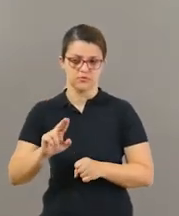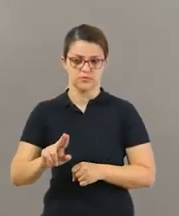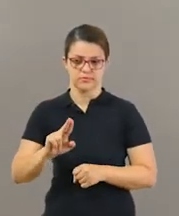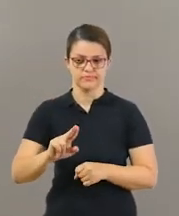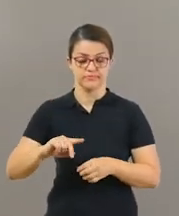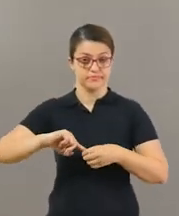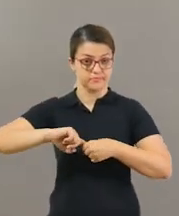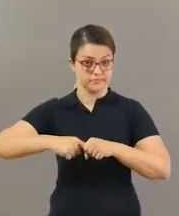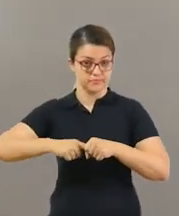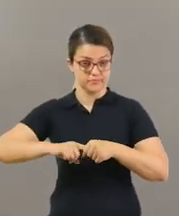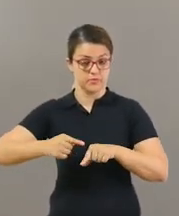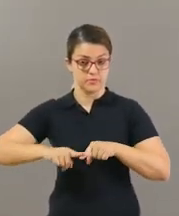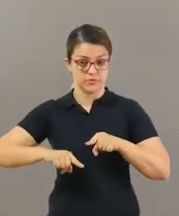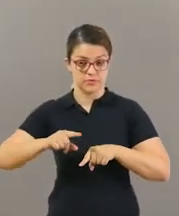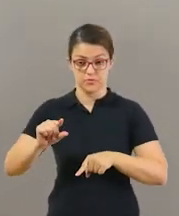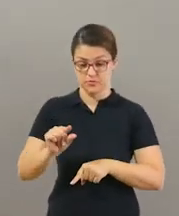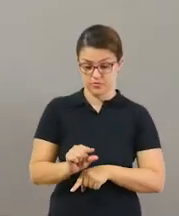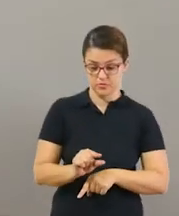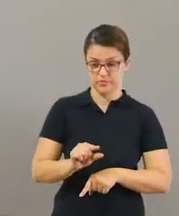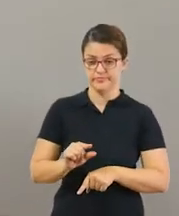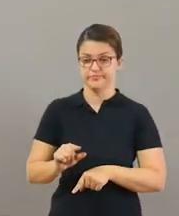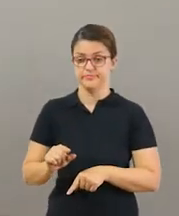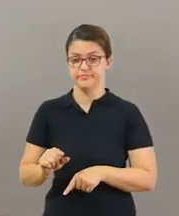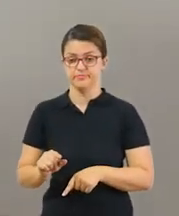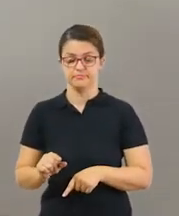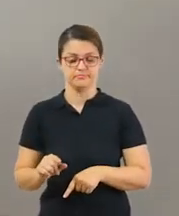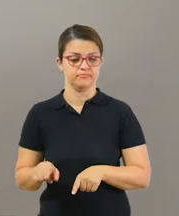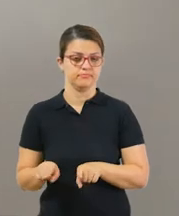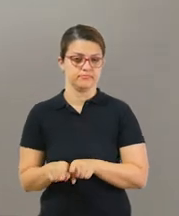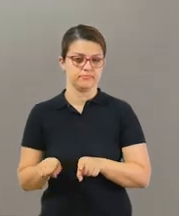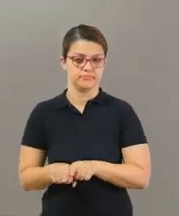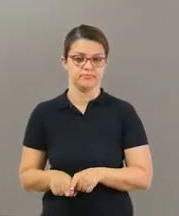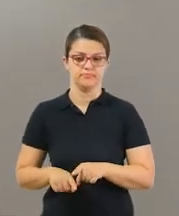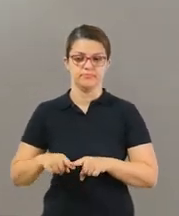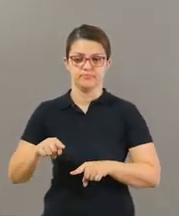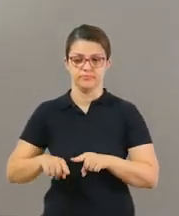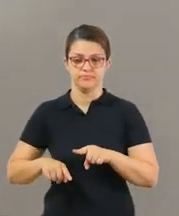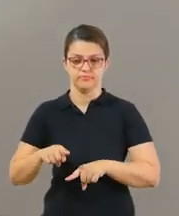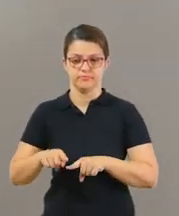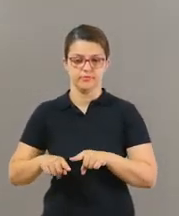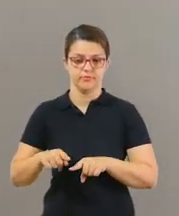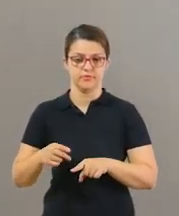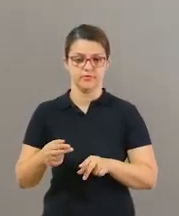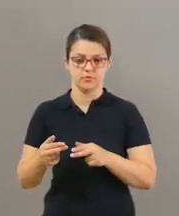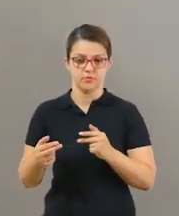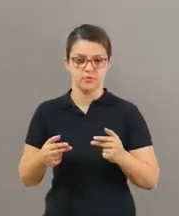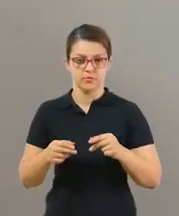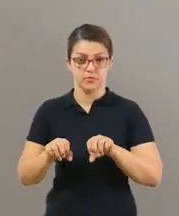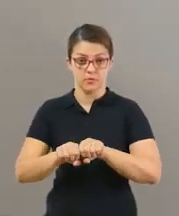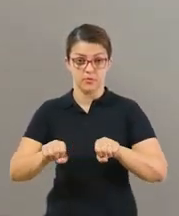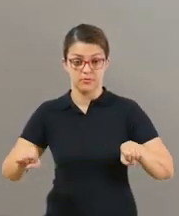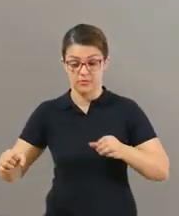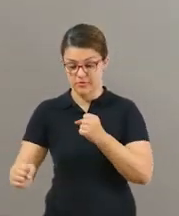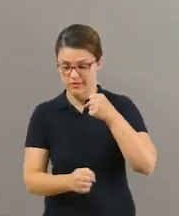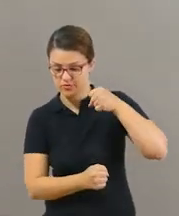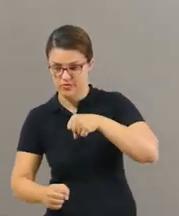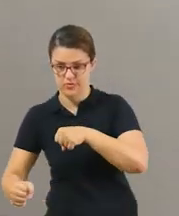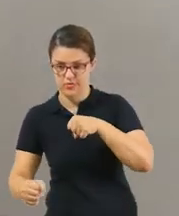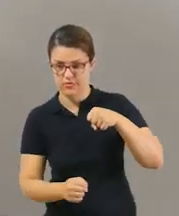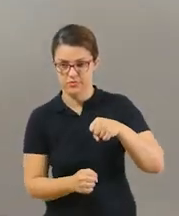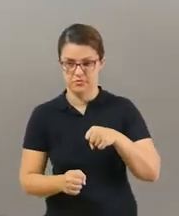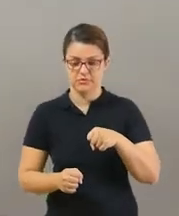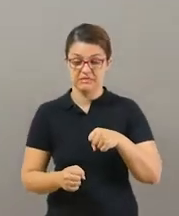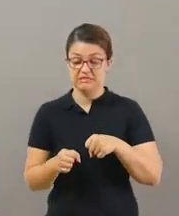um apontador, por exemplo, a gente vai ver como a gente pode usar. E alguns artefatos que a gente pode simular como espada, ó. Eu usei aqui um cabo de vassoura,